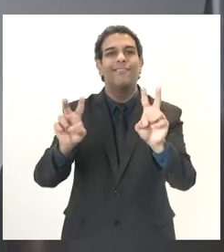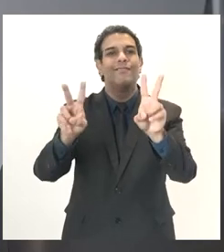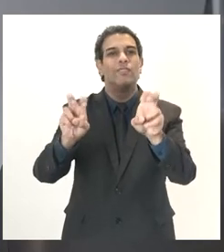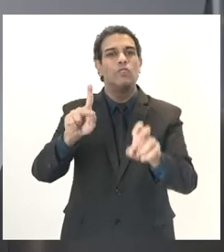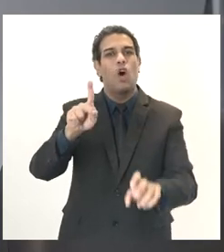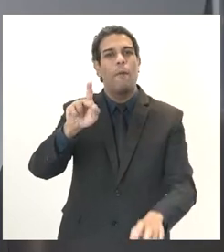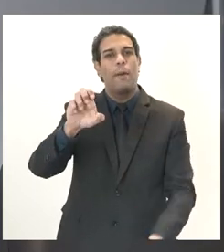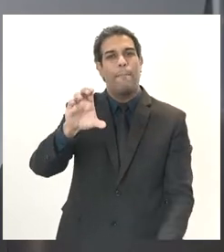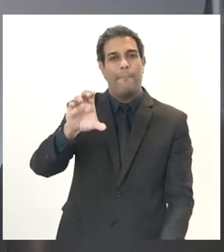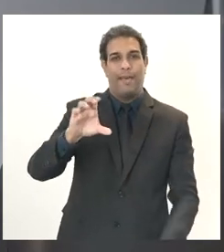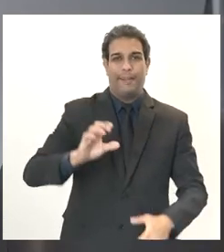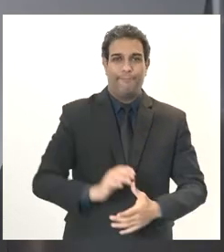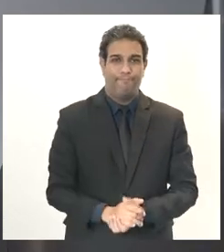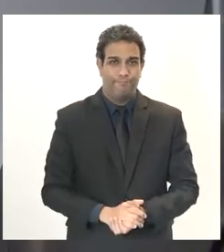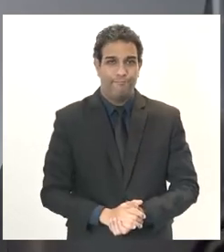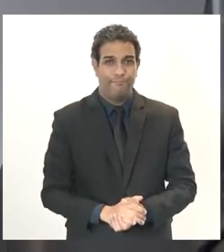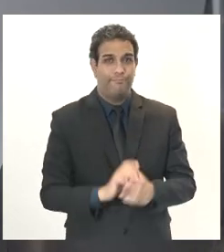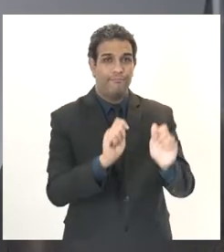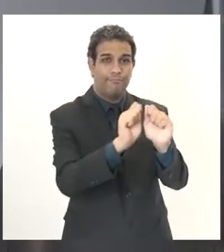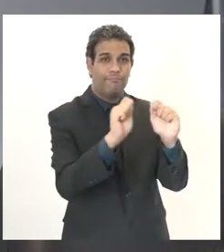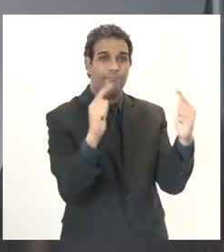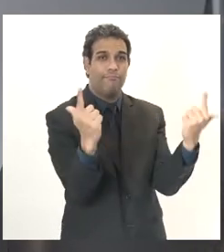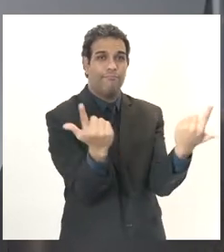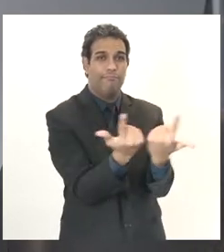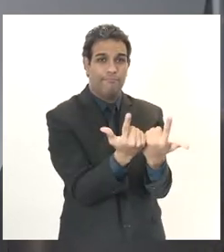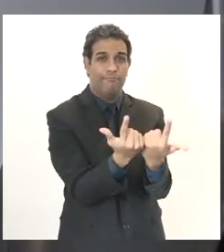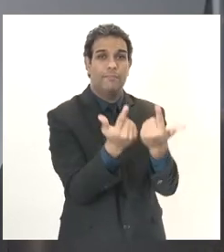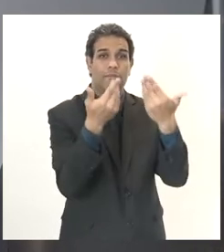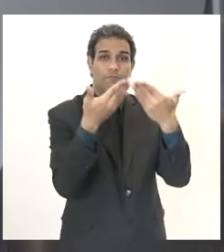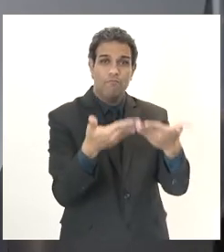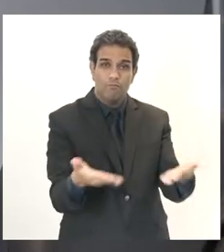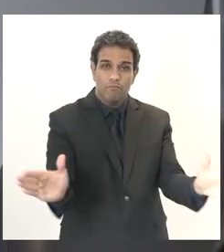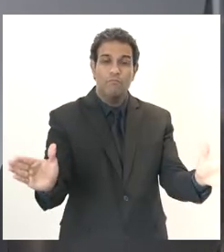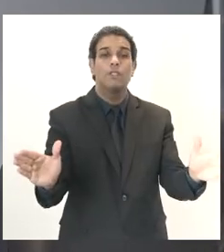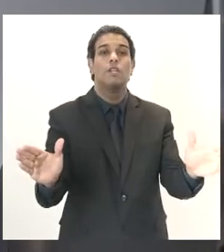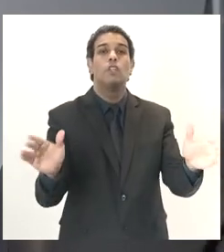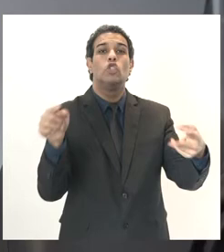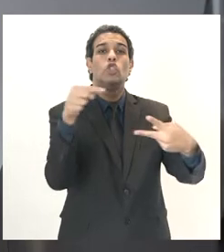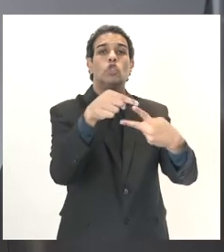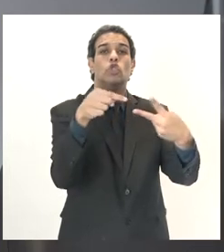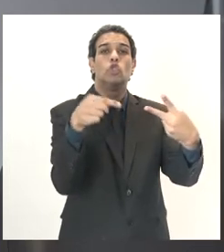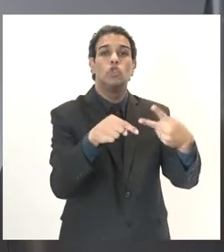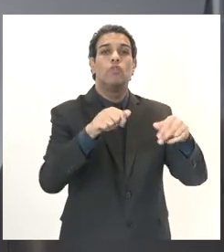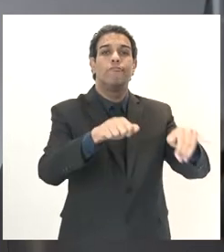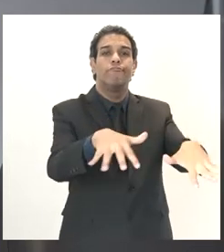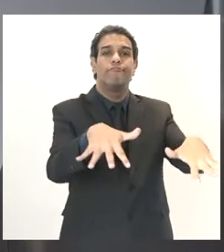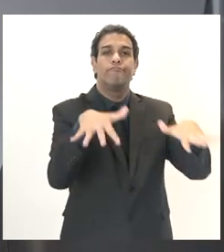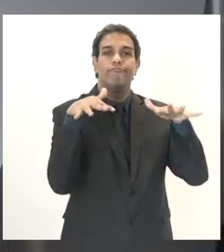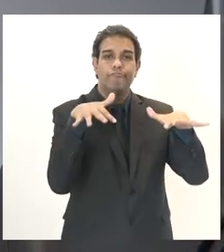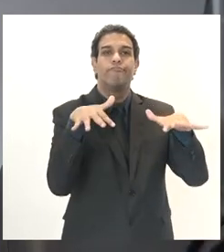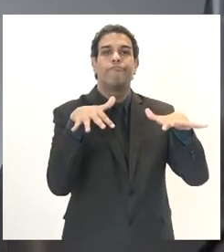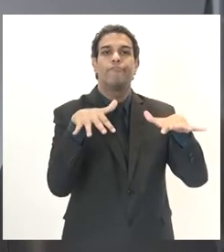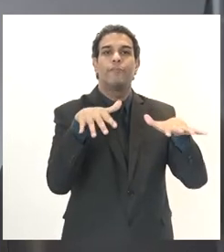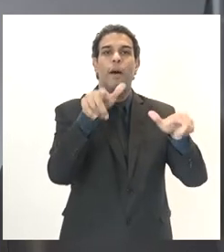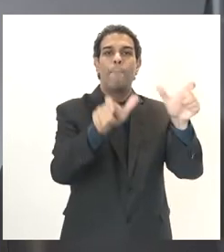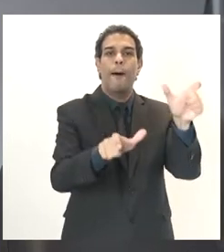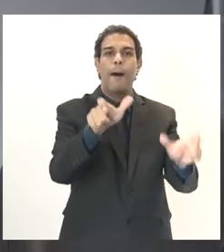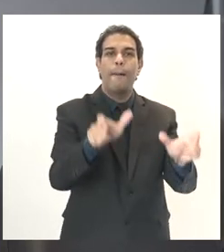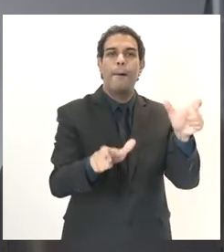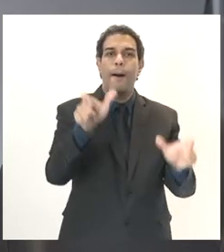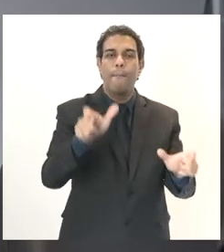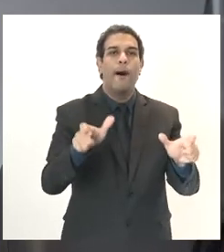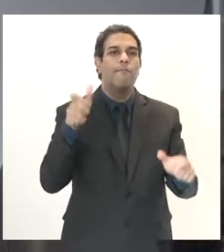e a assembleia legislativa cedeu aqui suas instalações toda a infraestrutura de pessoal inclusive